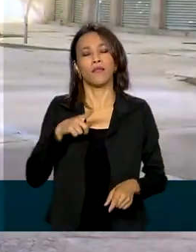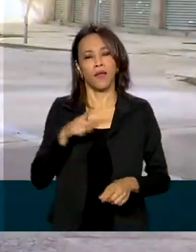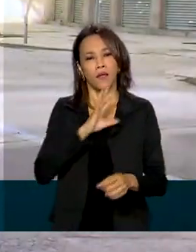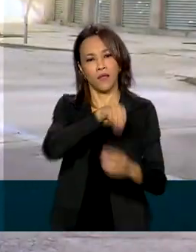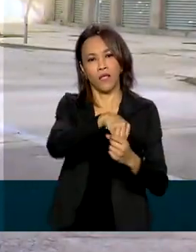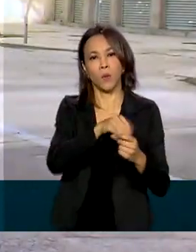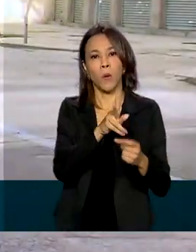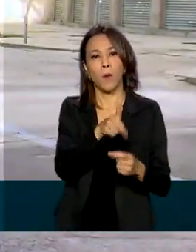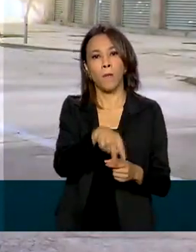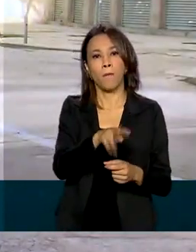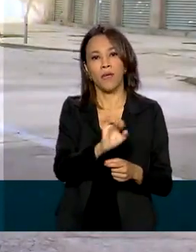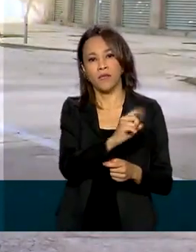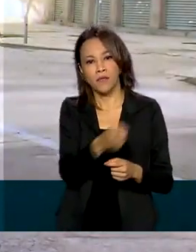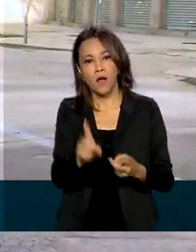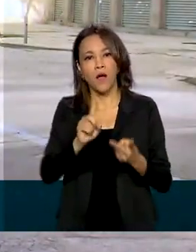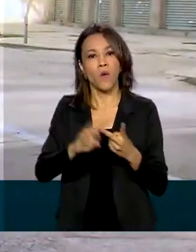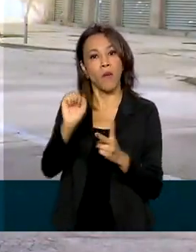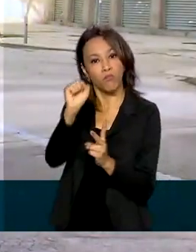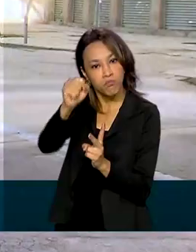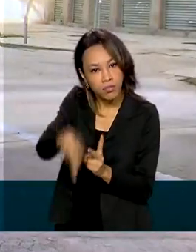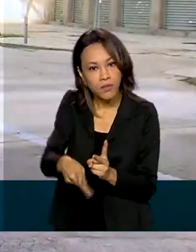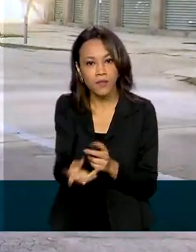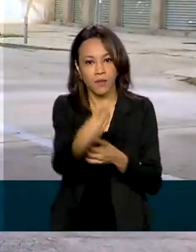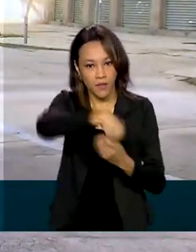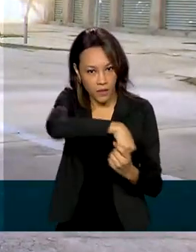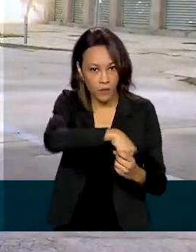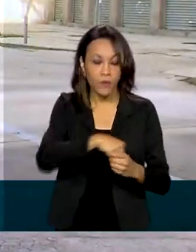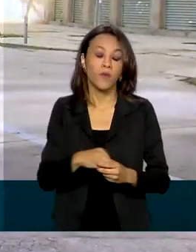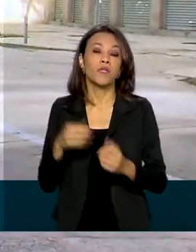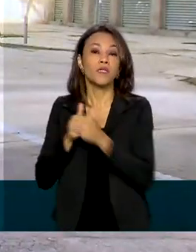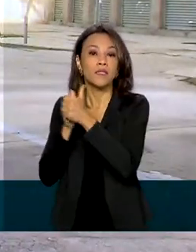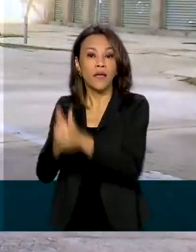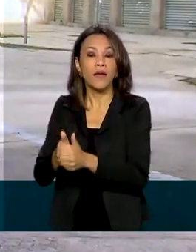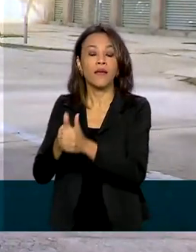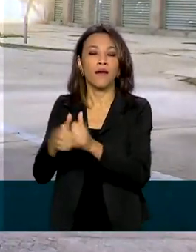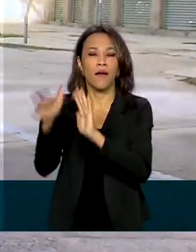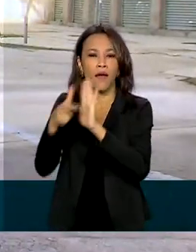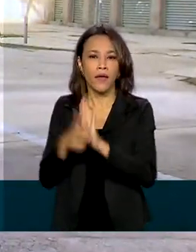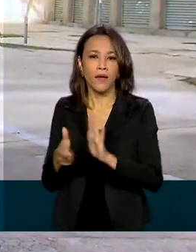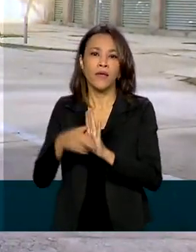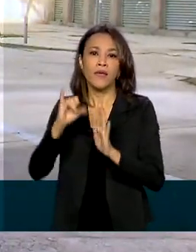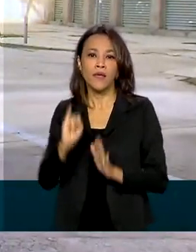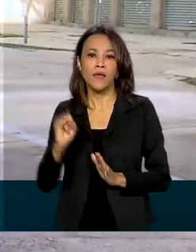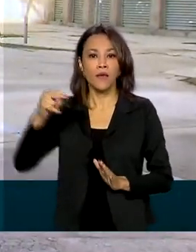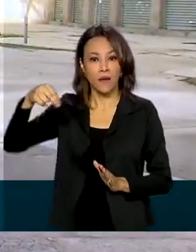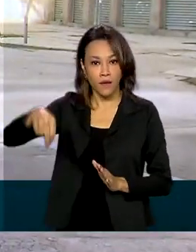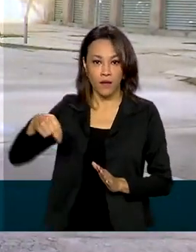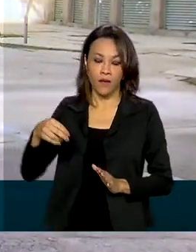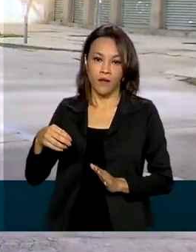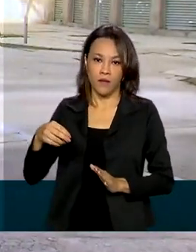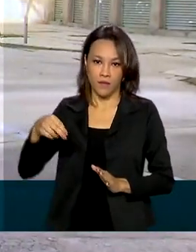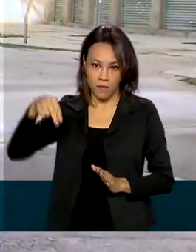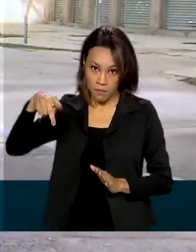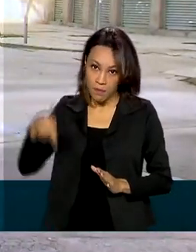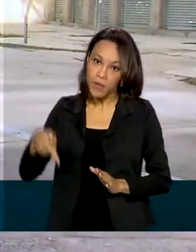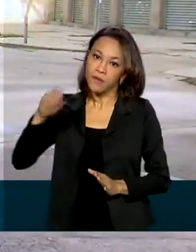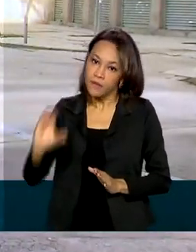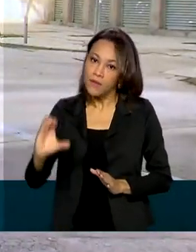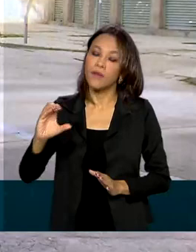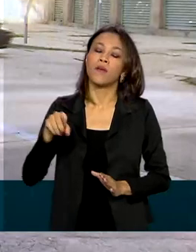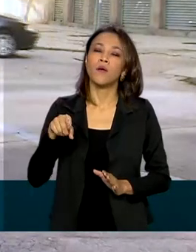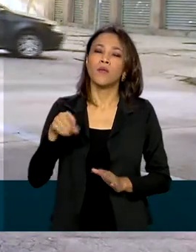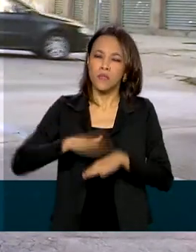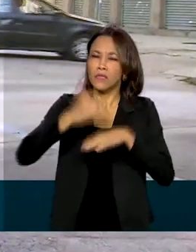e aposentadorias. O cálculo leva em conta o INPC, Índice Nacional de Preços ao Consumidor. O ministro interino da Economia